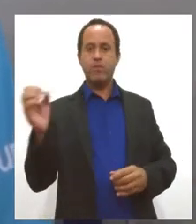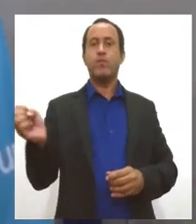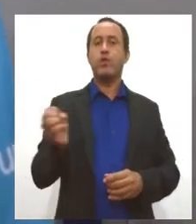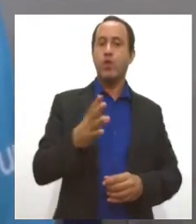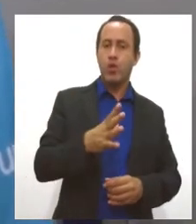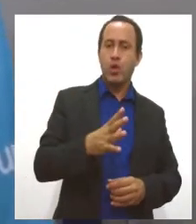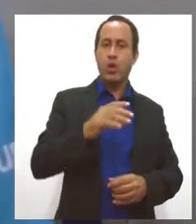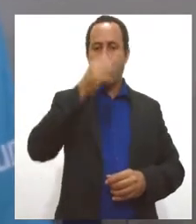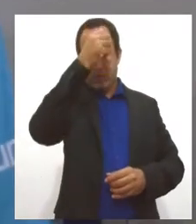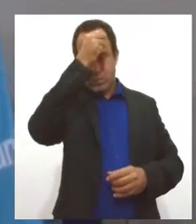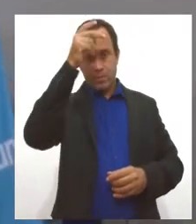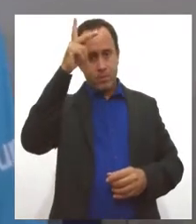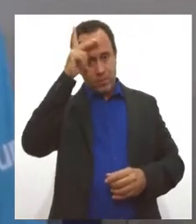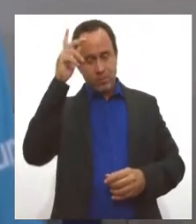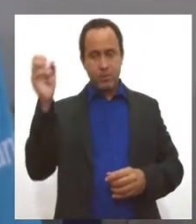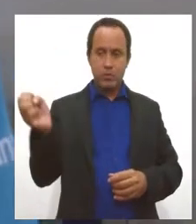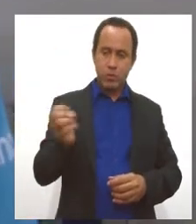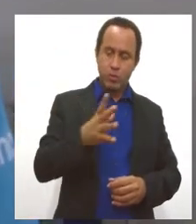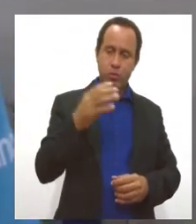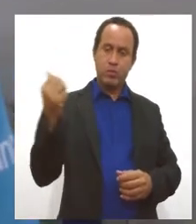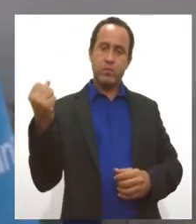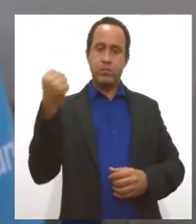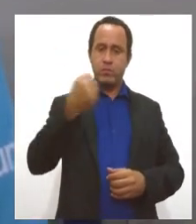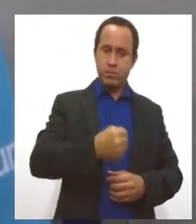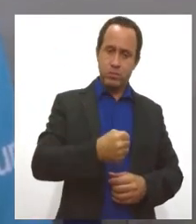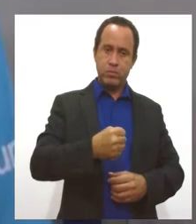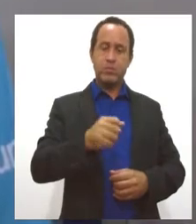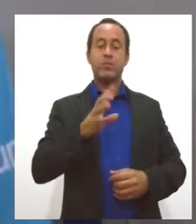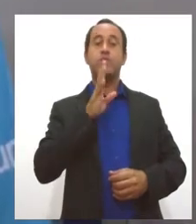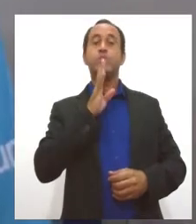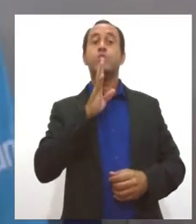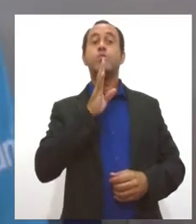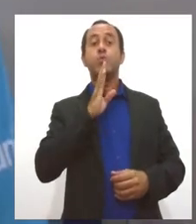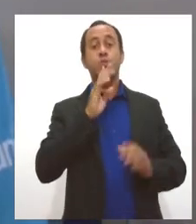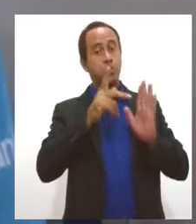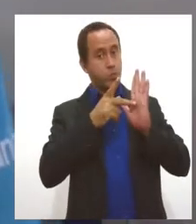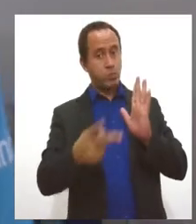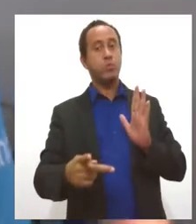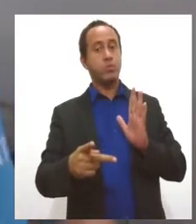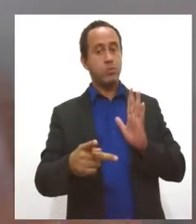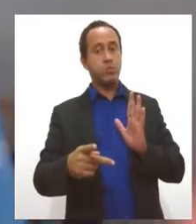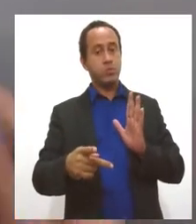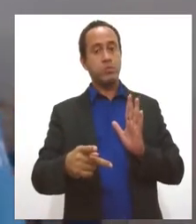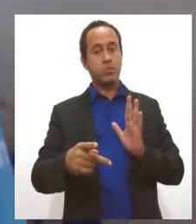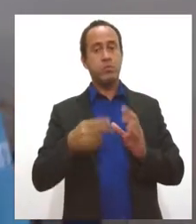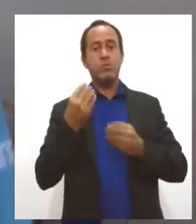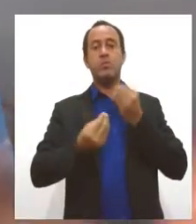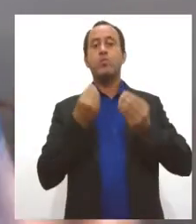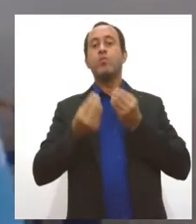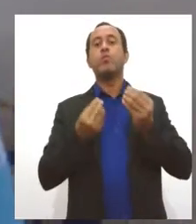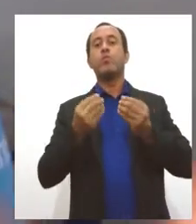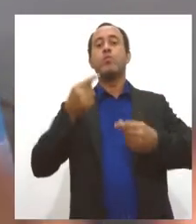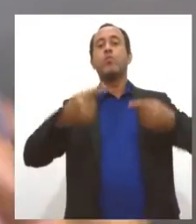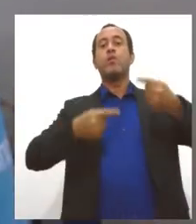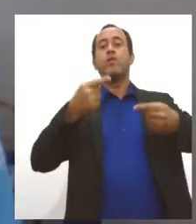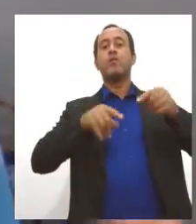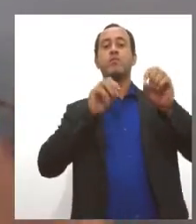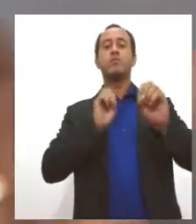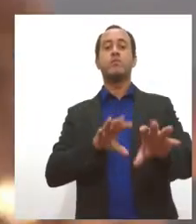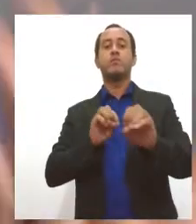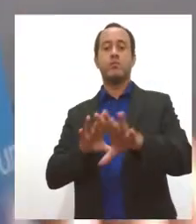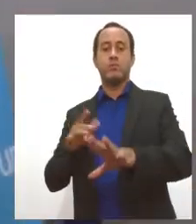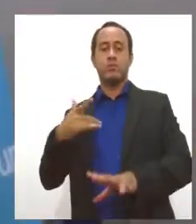prefeitos e prefeitas novos que assumem e precisam conhecer um pouco mais sobre como é fazer política de educação, de